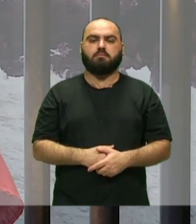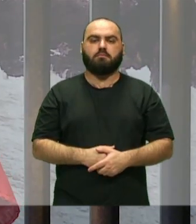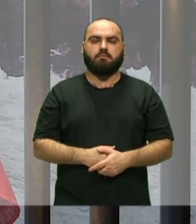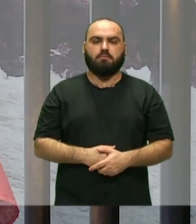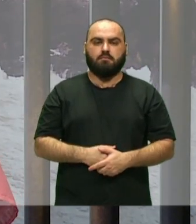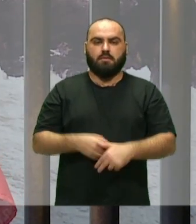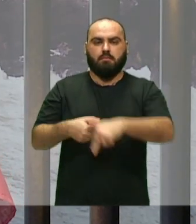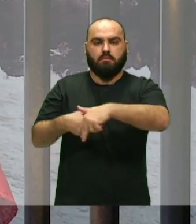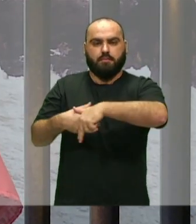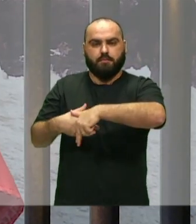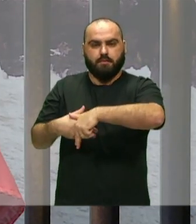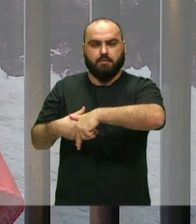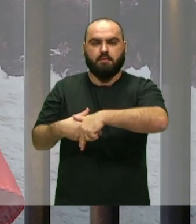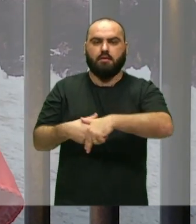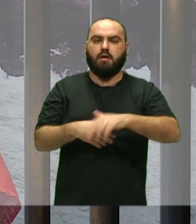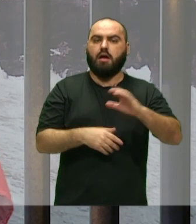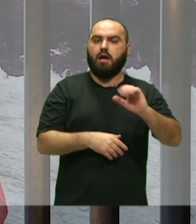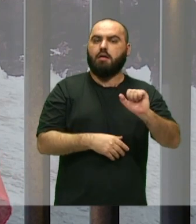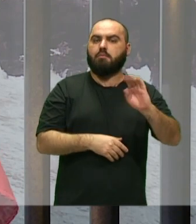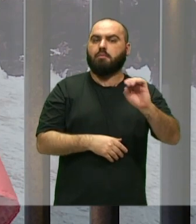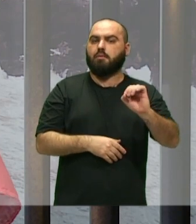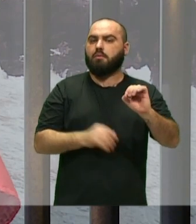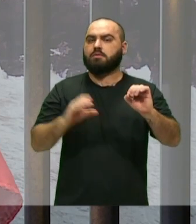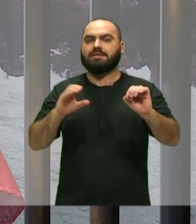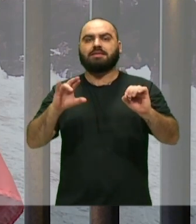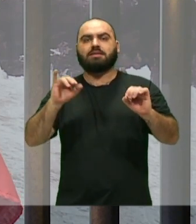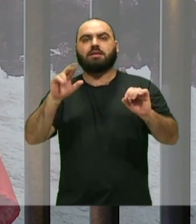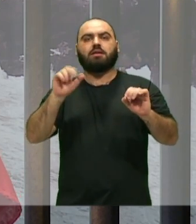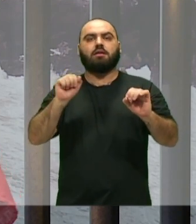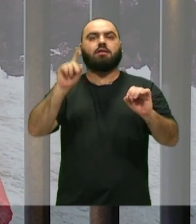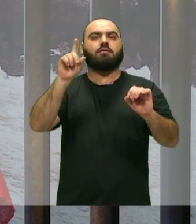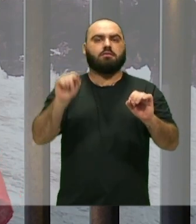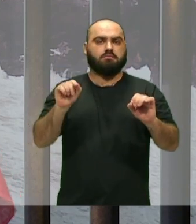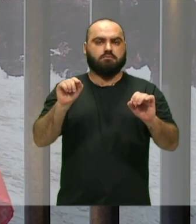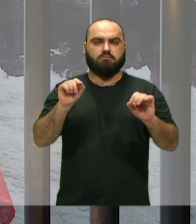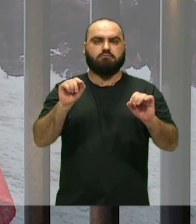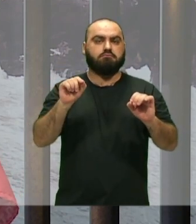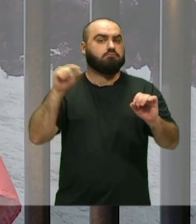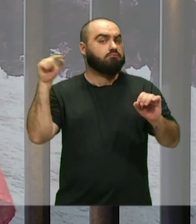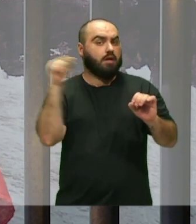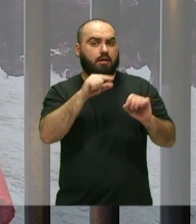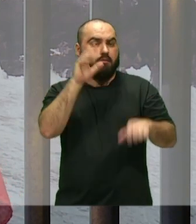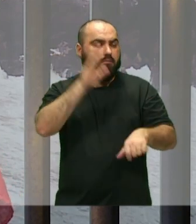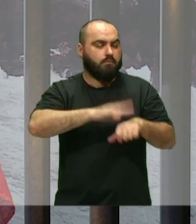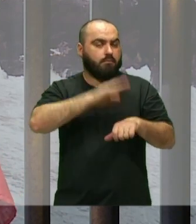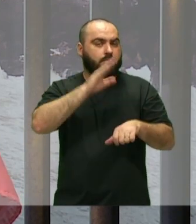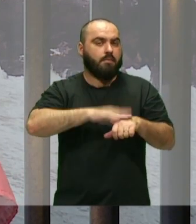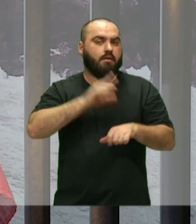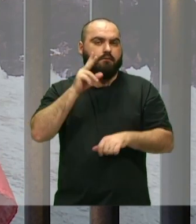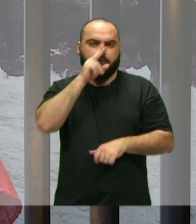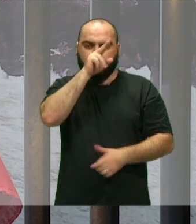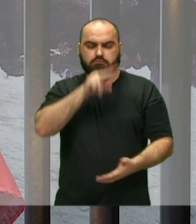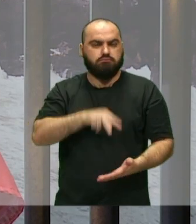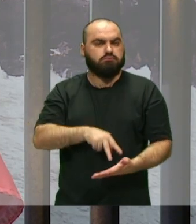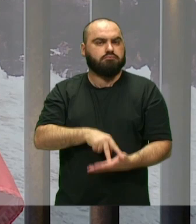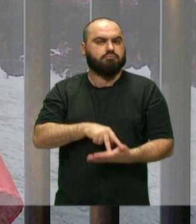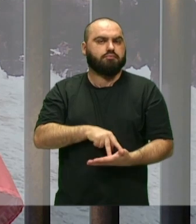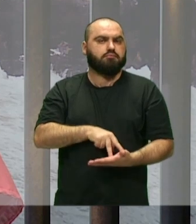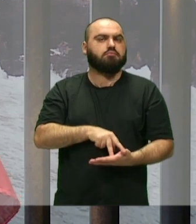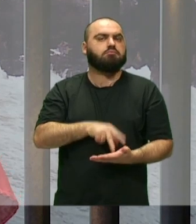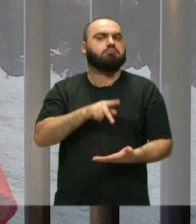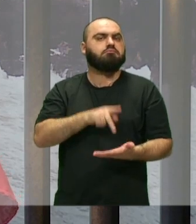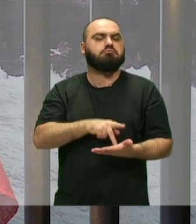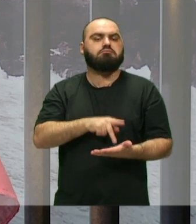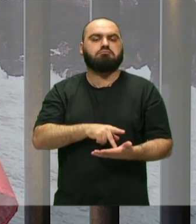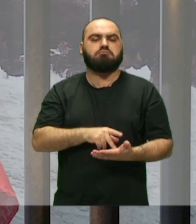Maracatu Afoxé Caboquinho Ciranda Então ela Chega com mais Mais firmeza No combate também